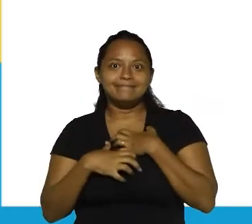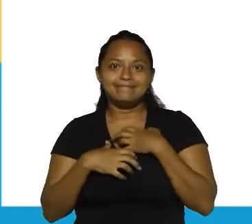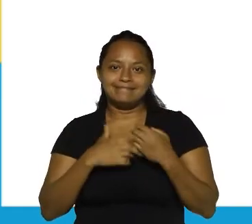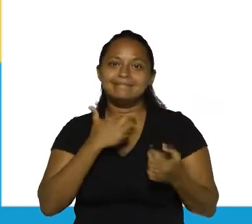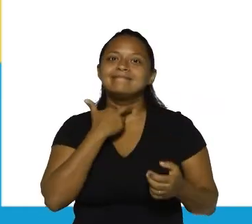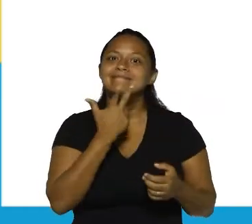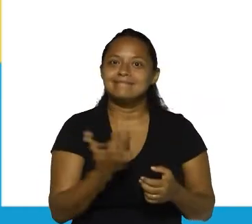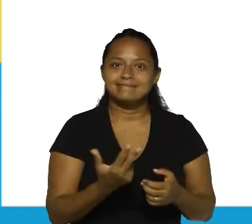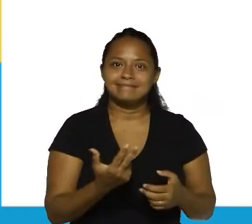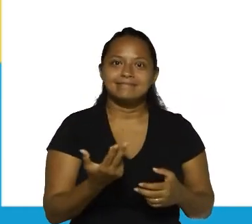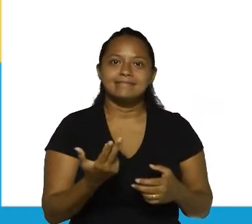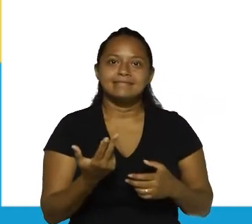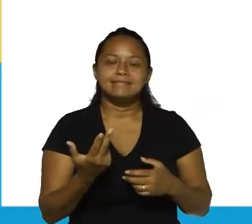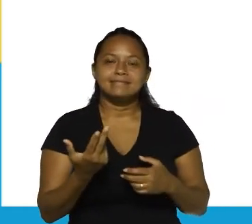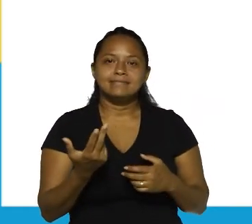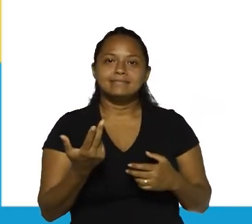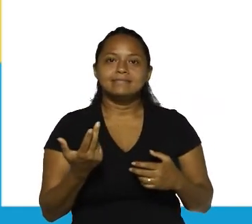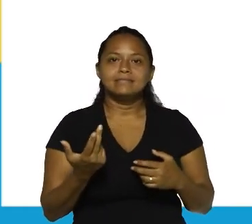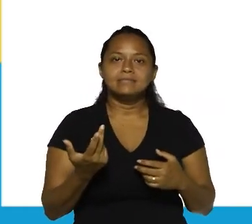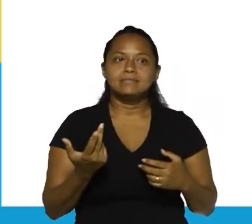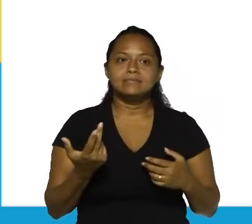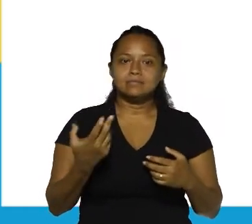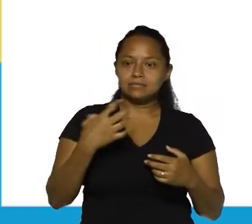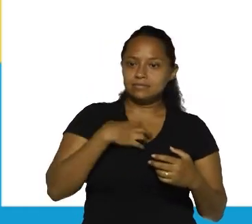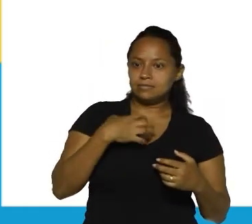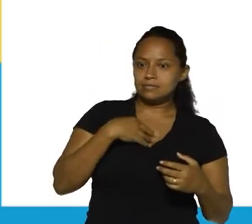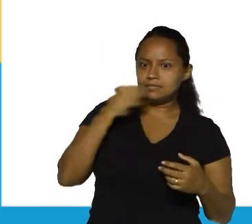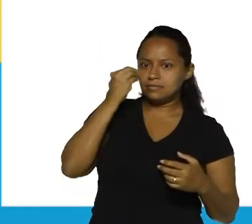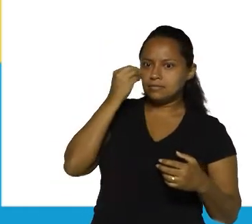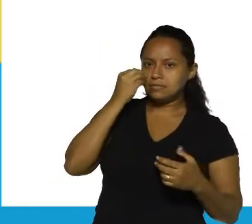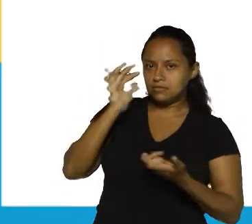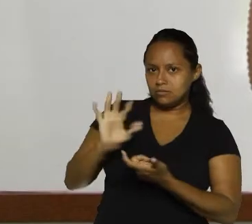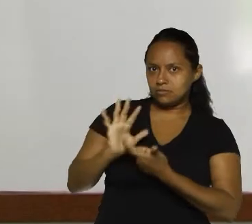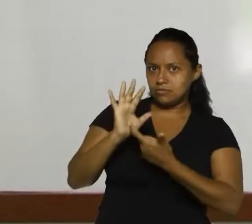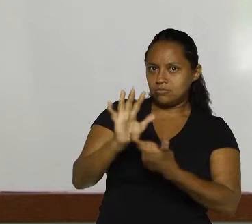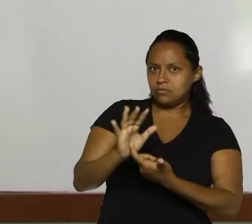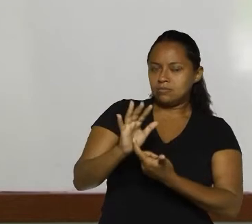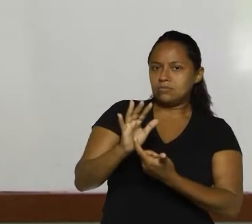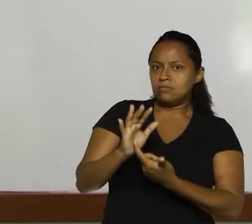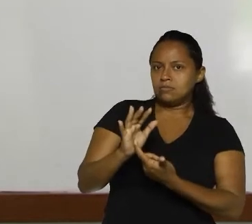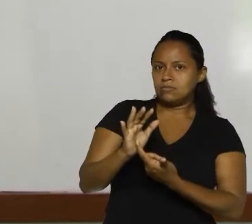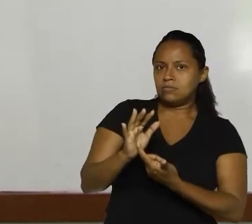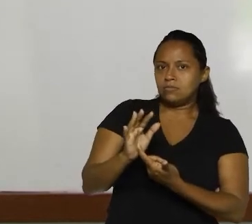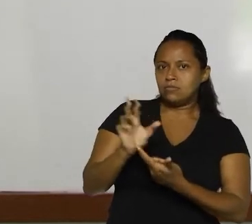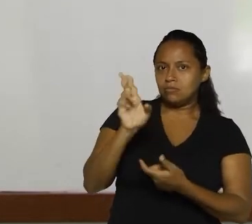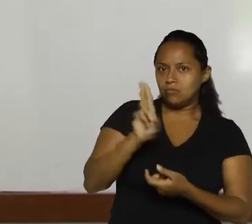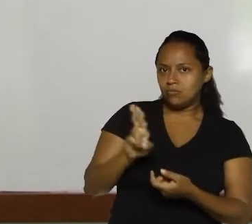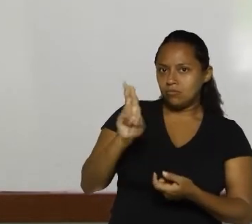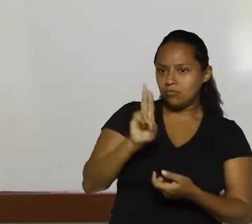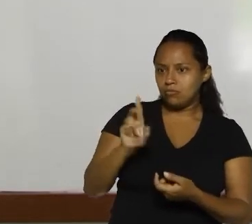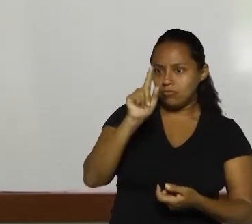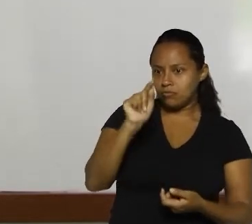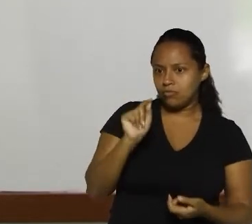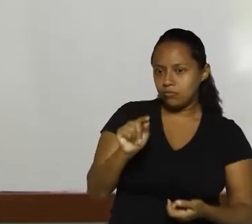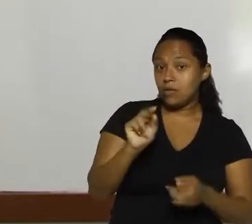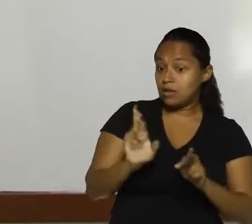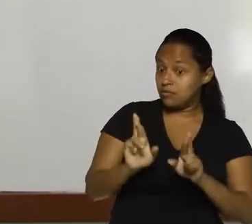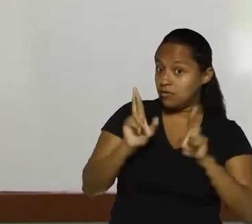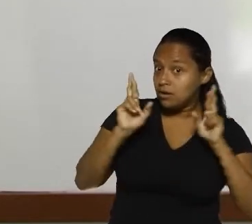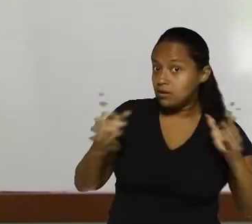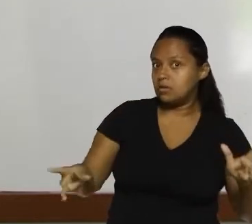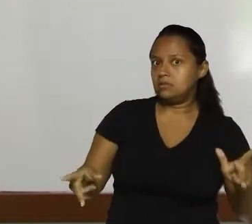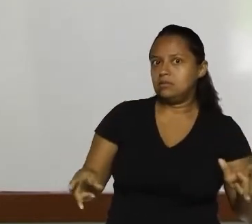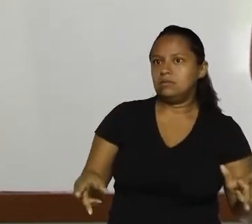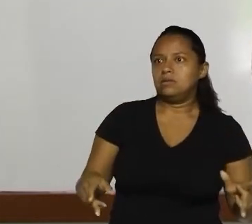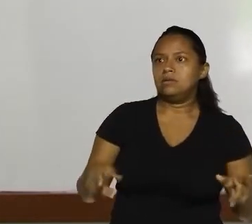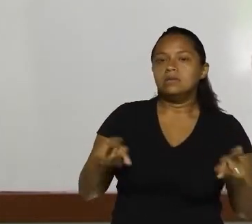entonação que se tenta reproduzir quando nós utilizamos o ponto de exclamação é diferente.